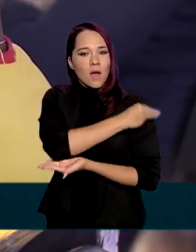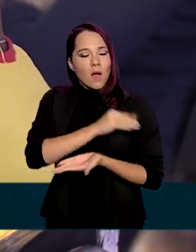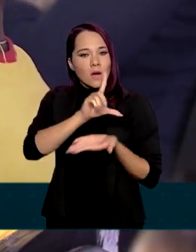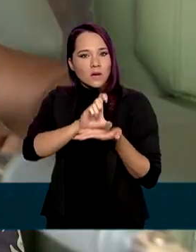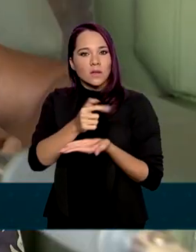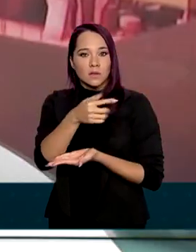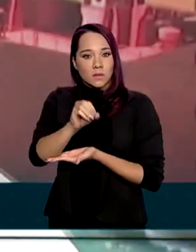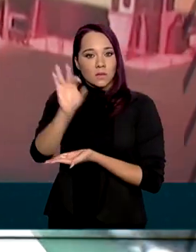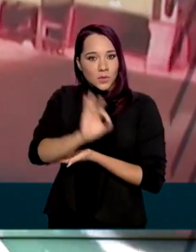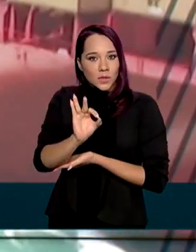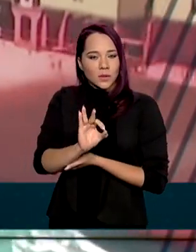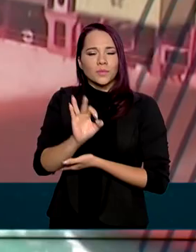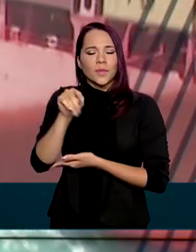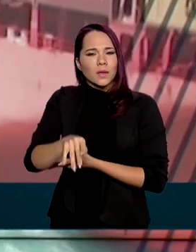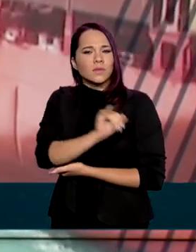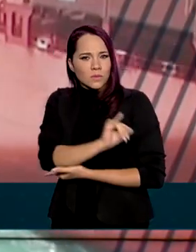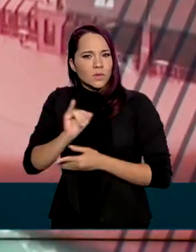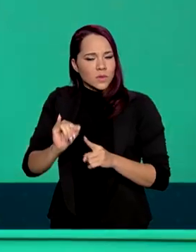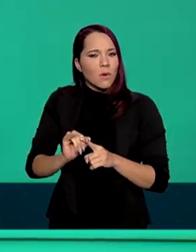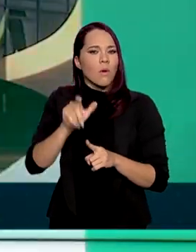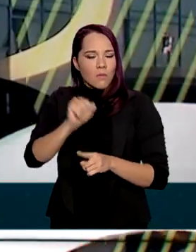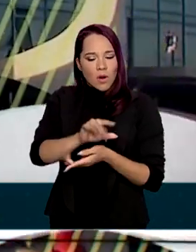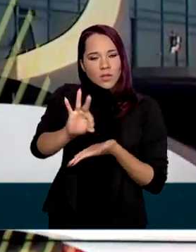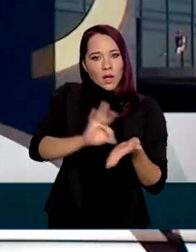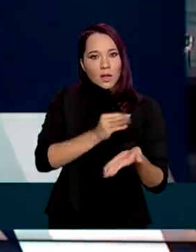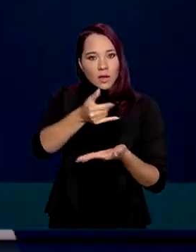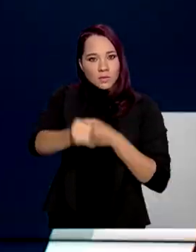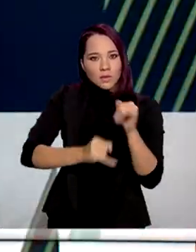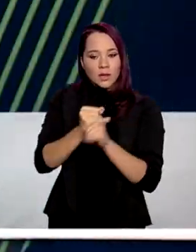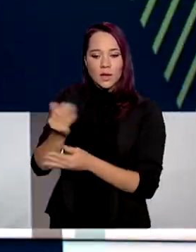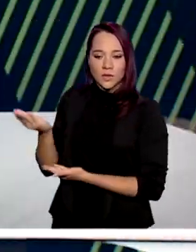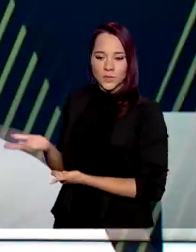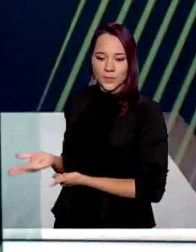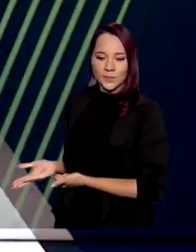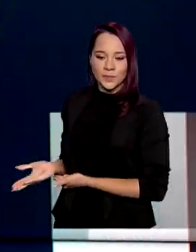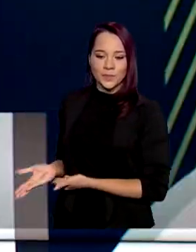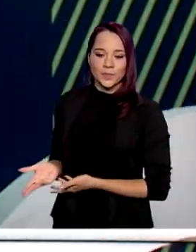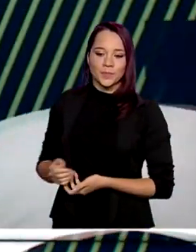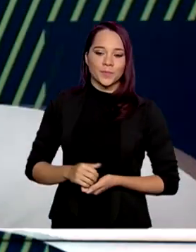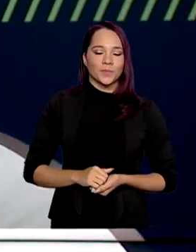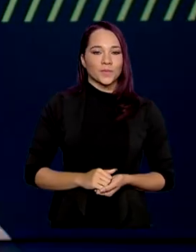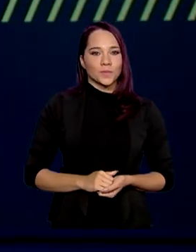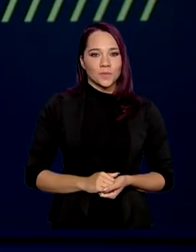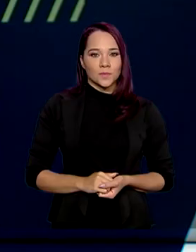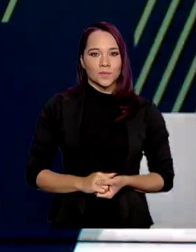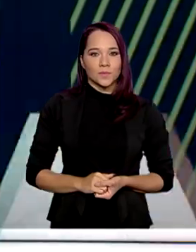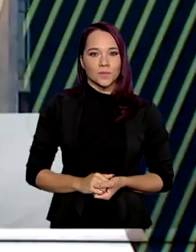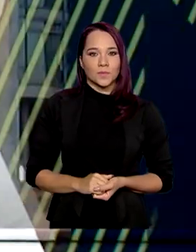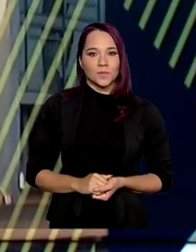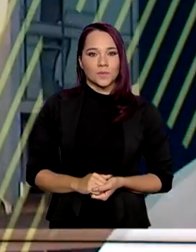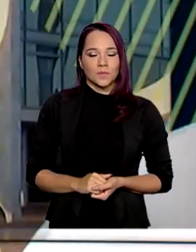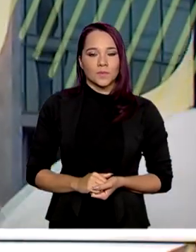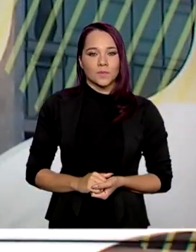70%. As instituições podem fazer o cadastro no site www.gov.br